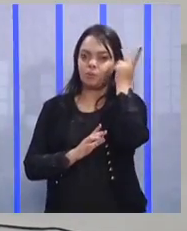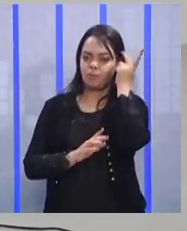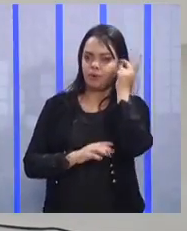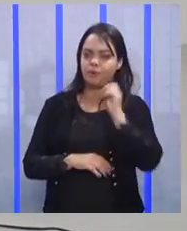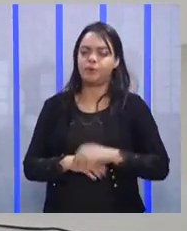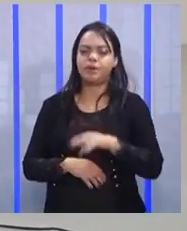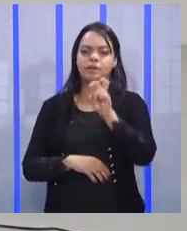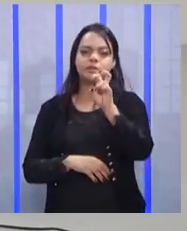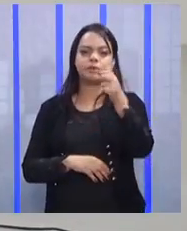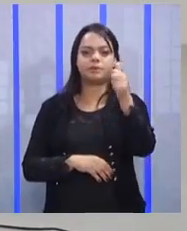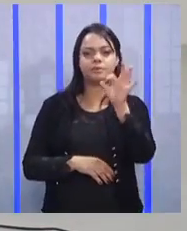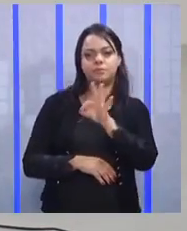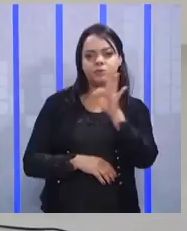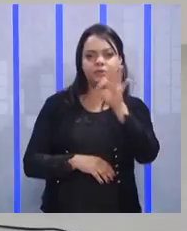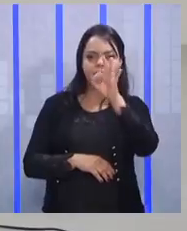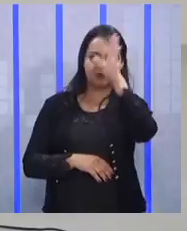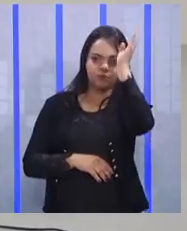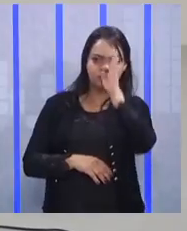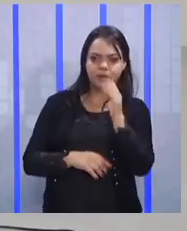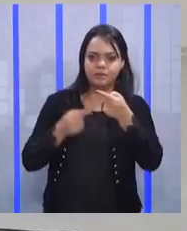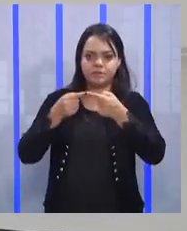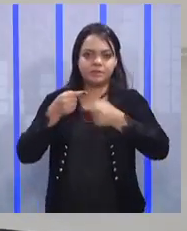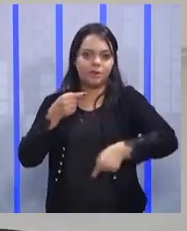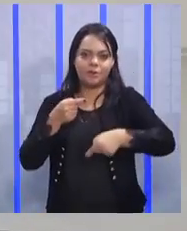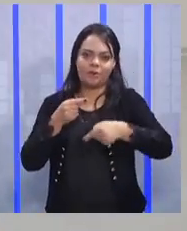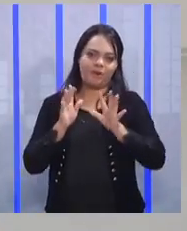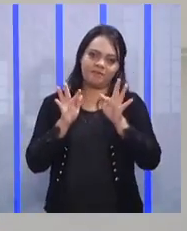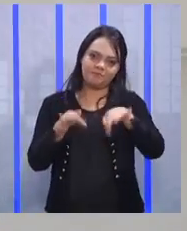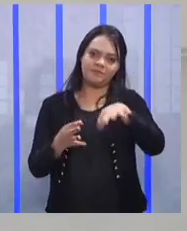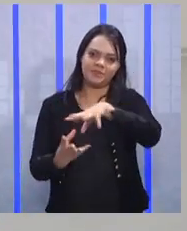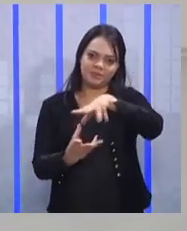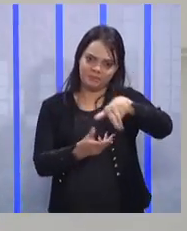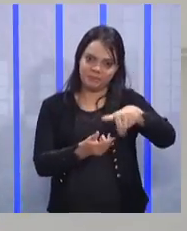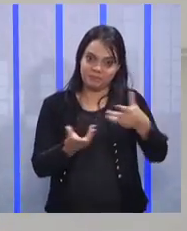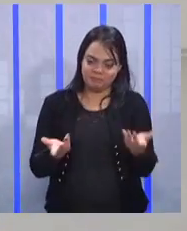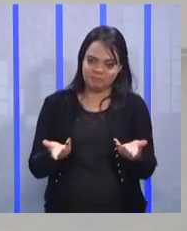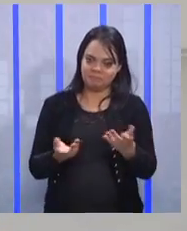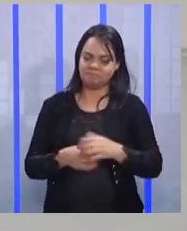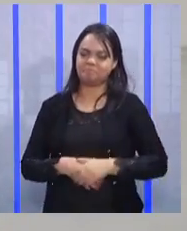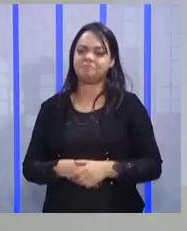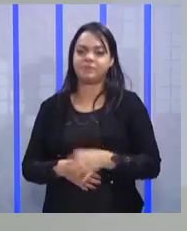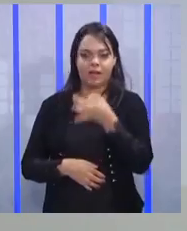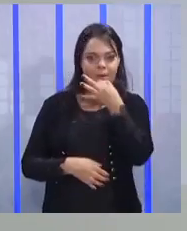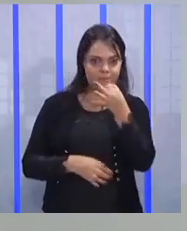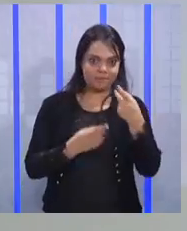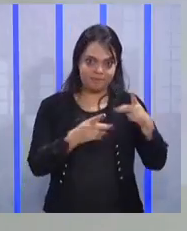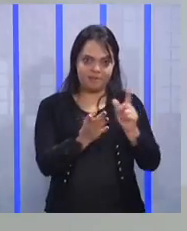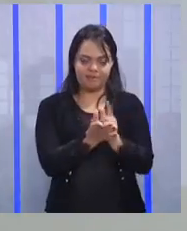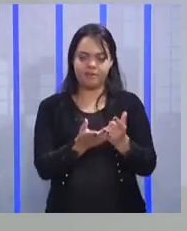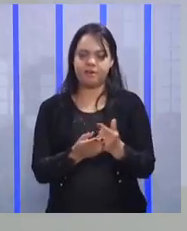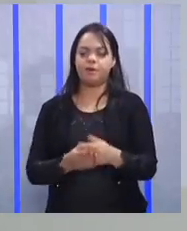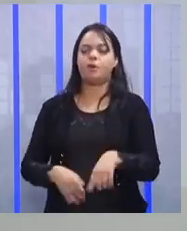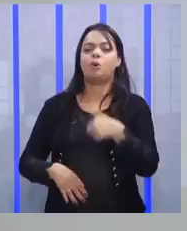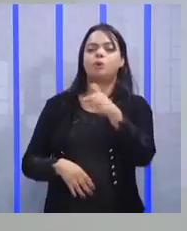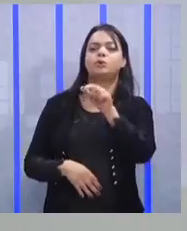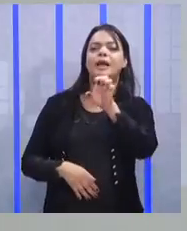51% dos brasileiros não concordam com o fim do mundo. Seria a visão da Folha de São Paulo. Estadão,